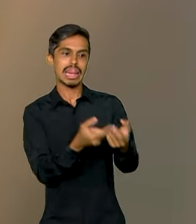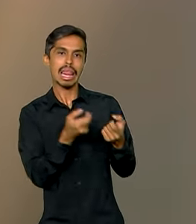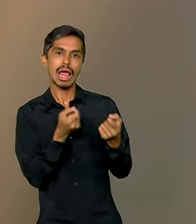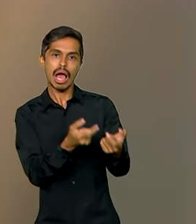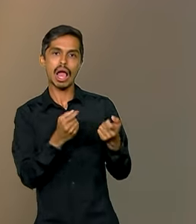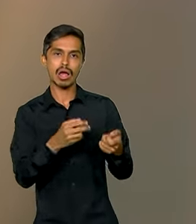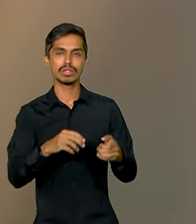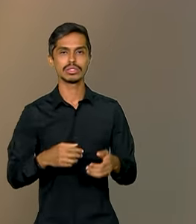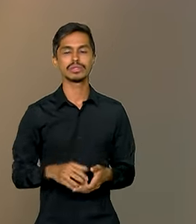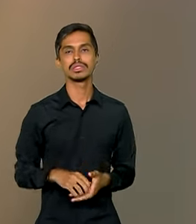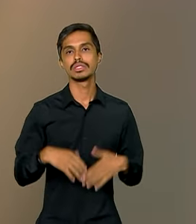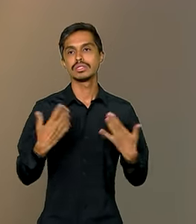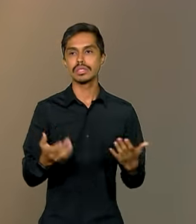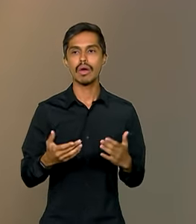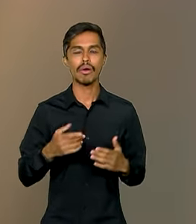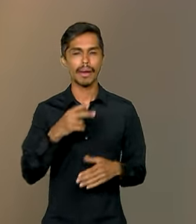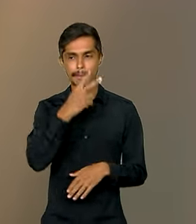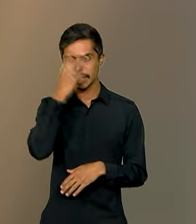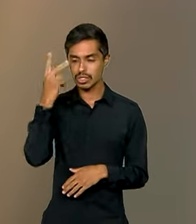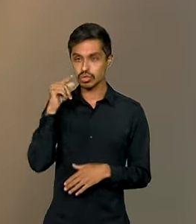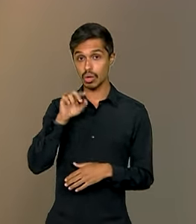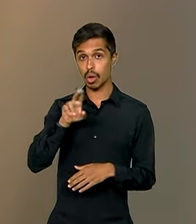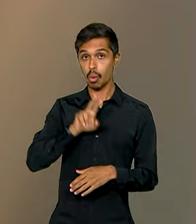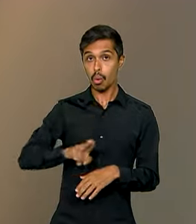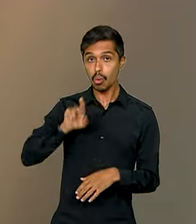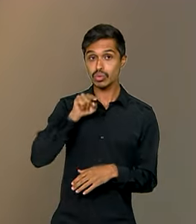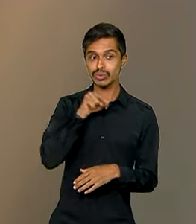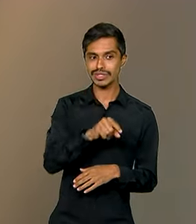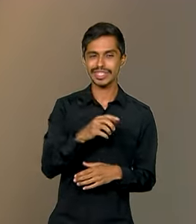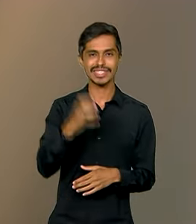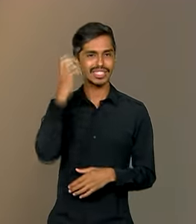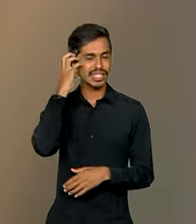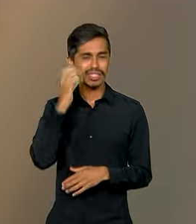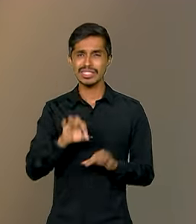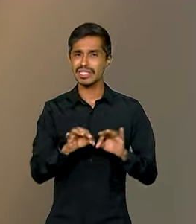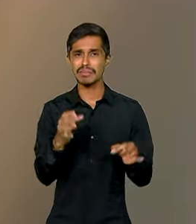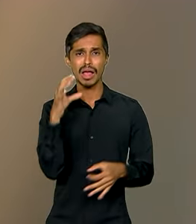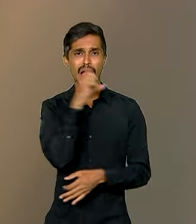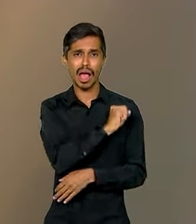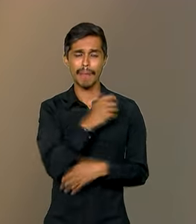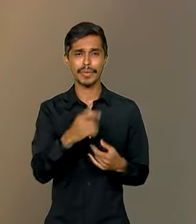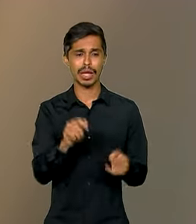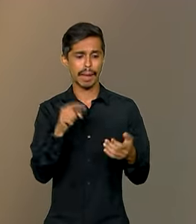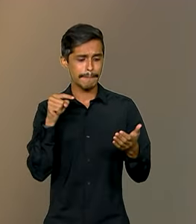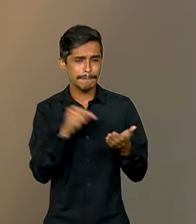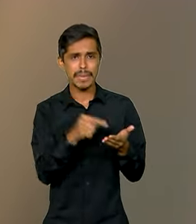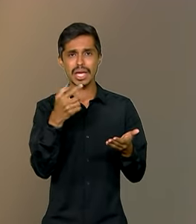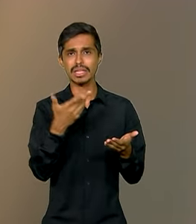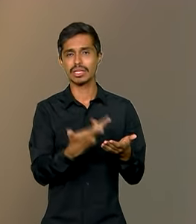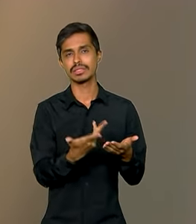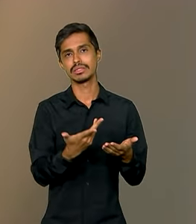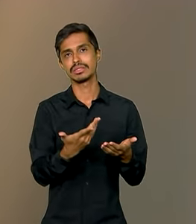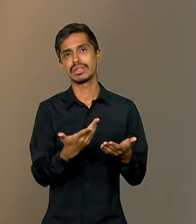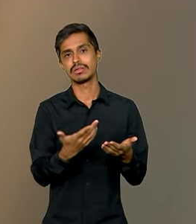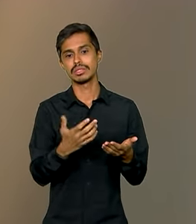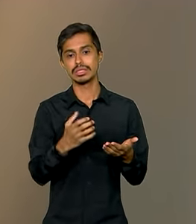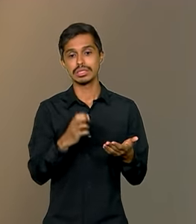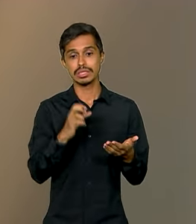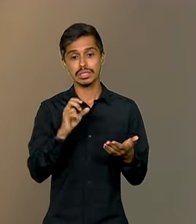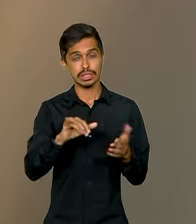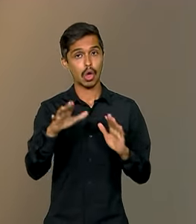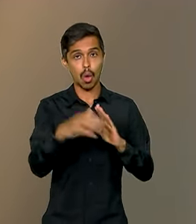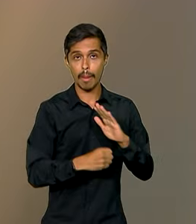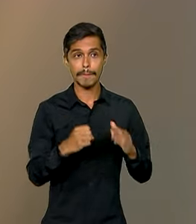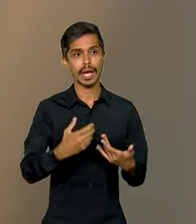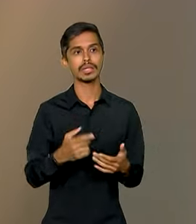Com o celular seguro, a pessoa entra, se cadastra, é muito simples, é muito rápido, aperta um botão e, se for